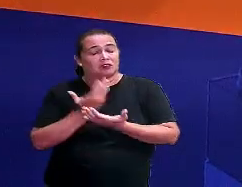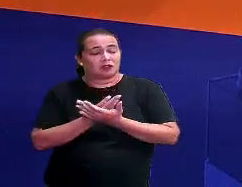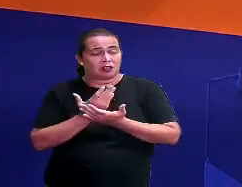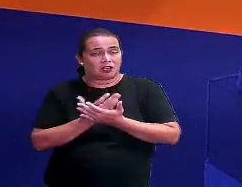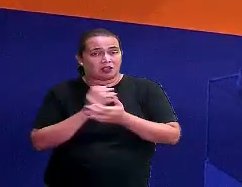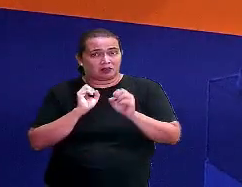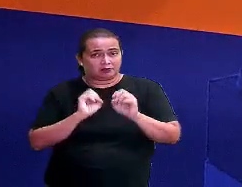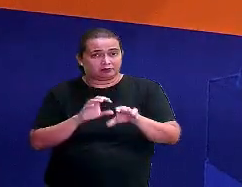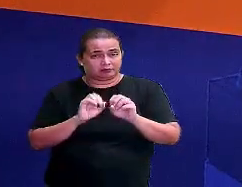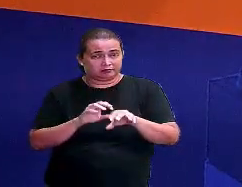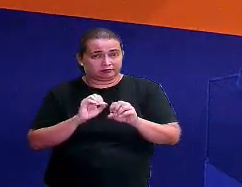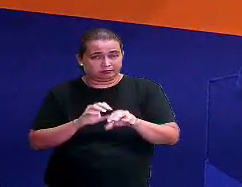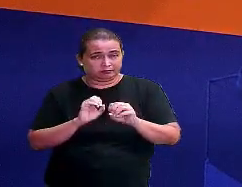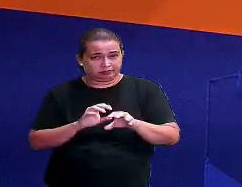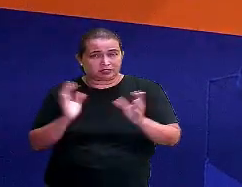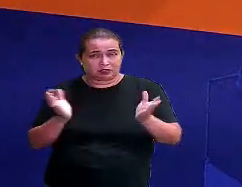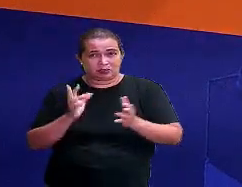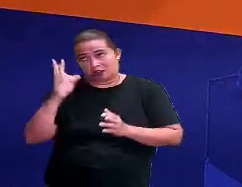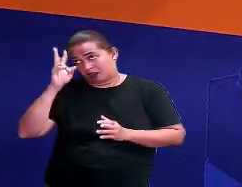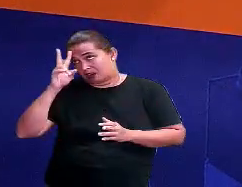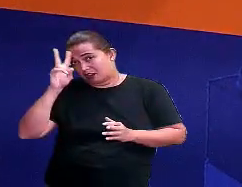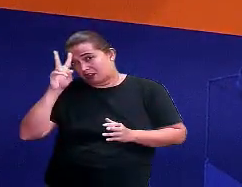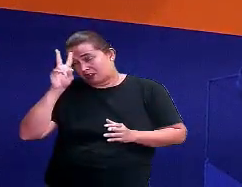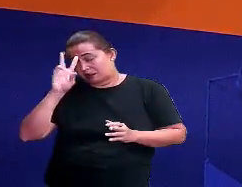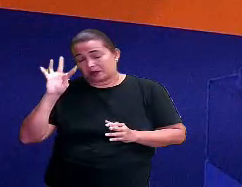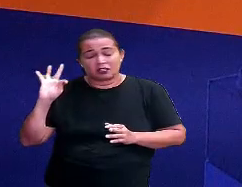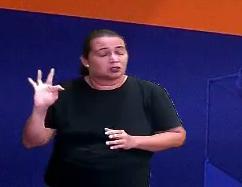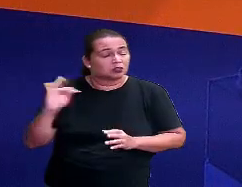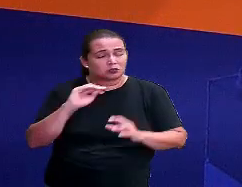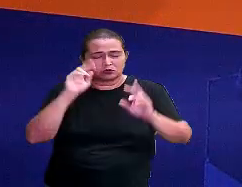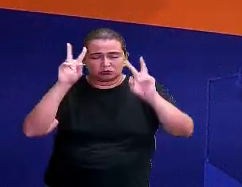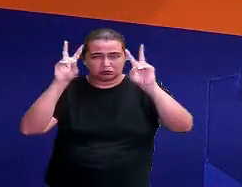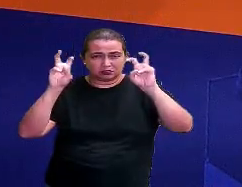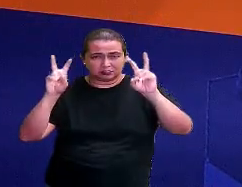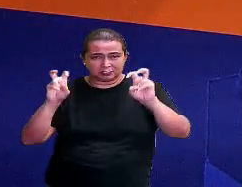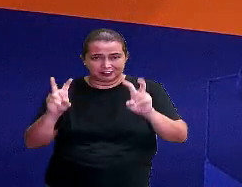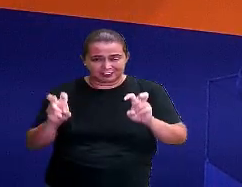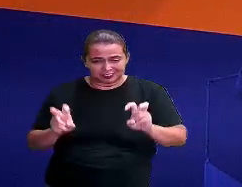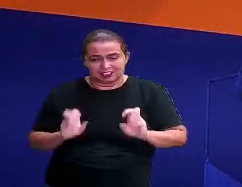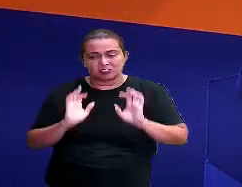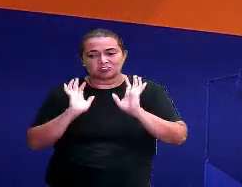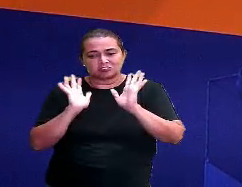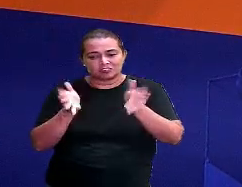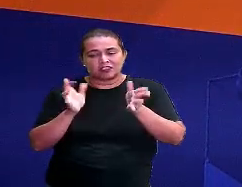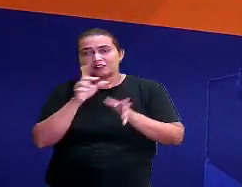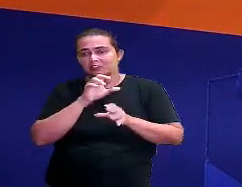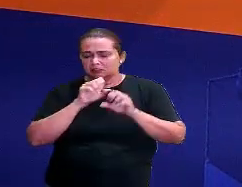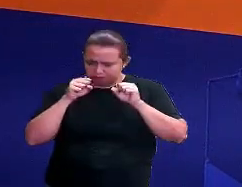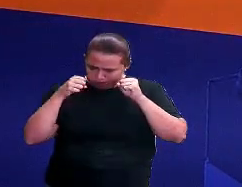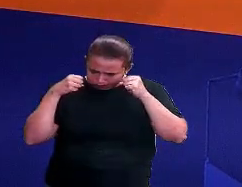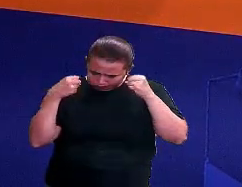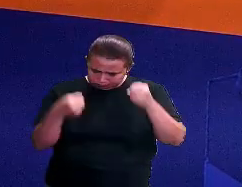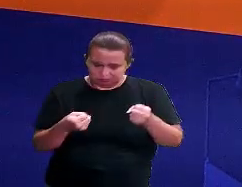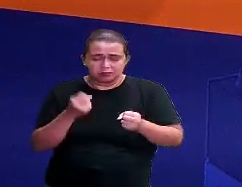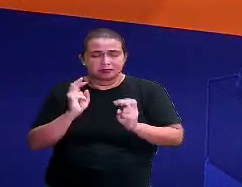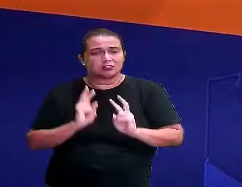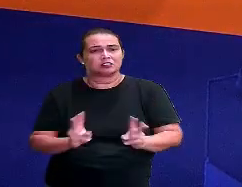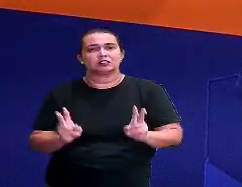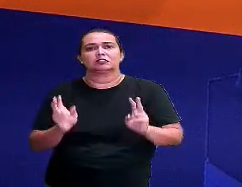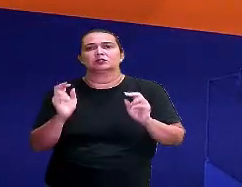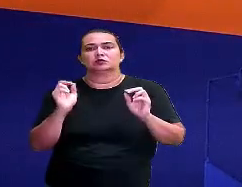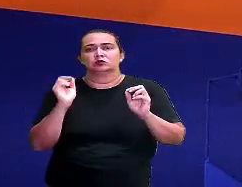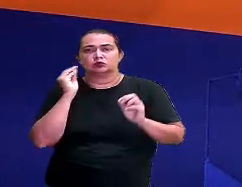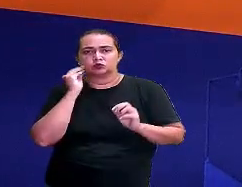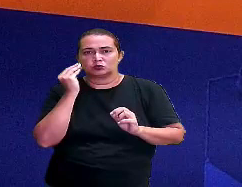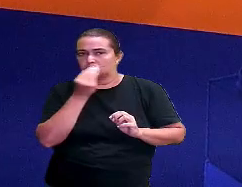todos os assuntos e fortalecer o conhecimento nesses assuntos, tá certo? Então, um beijão pra você.